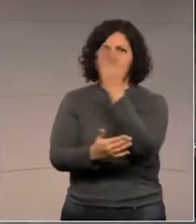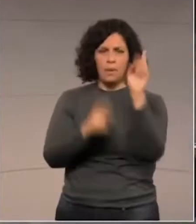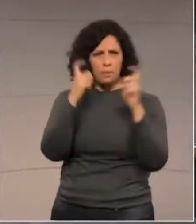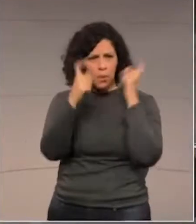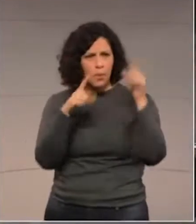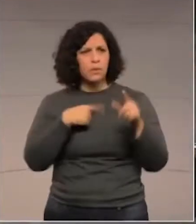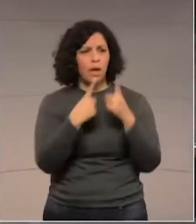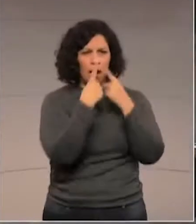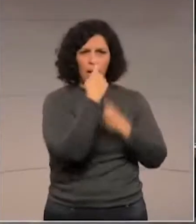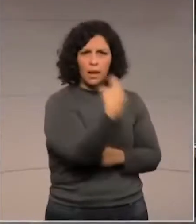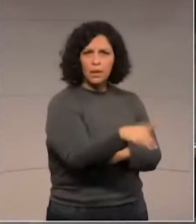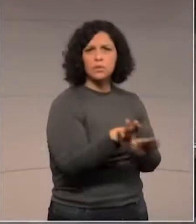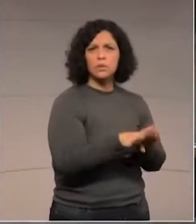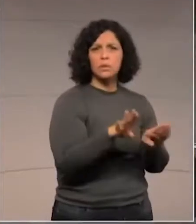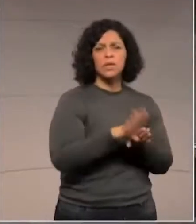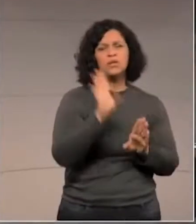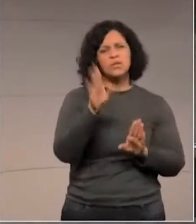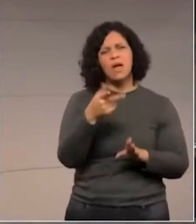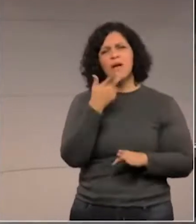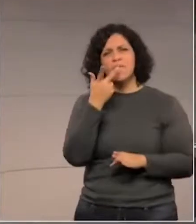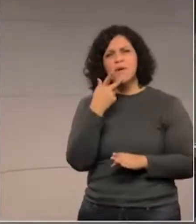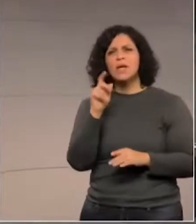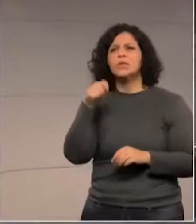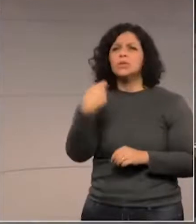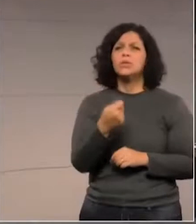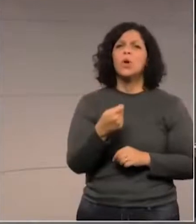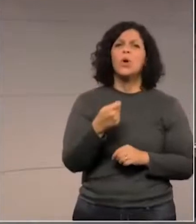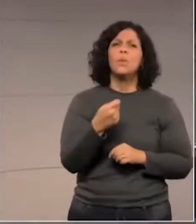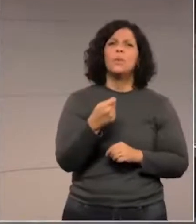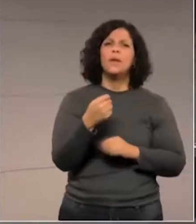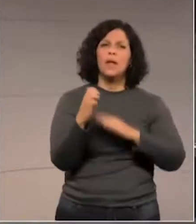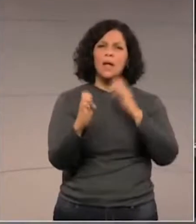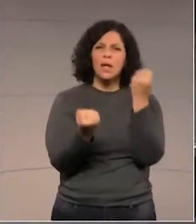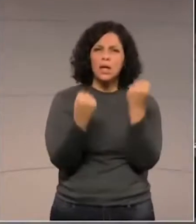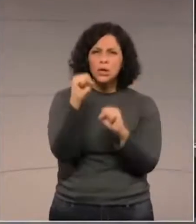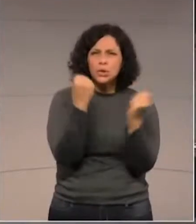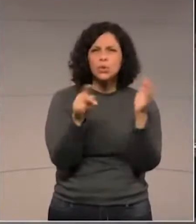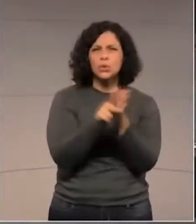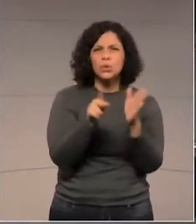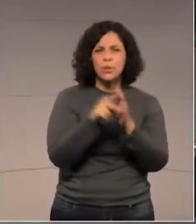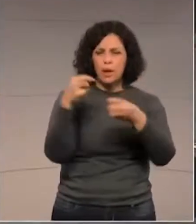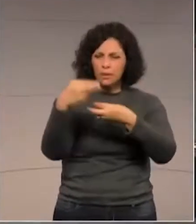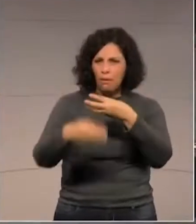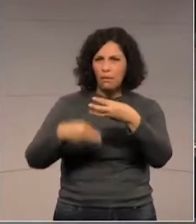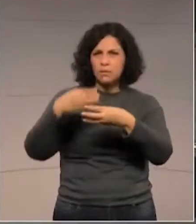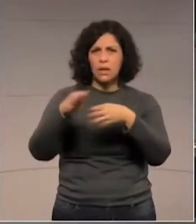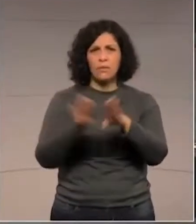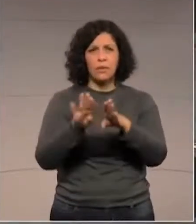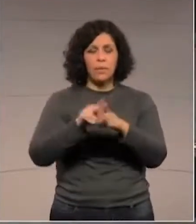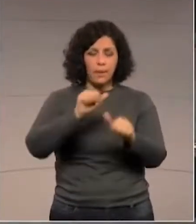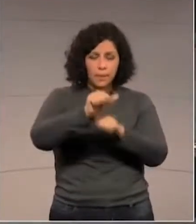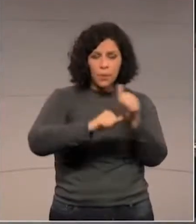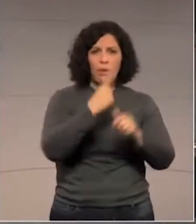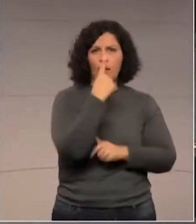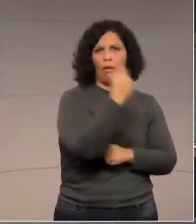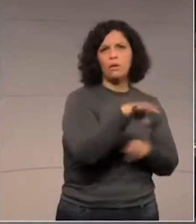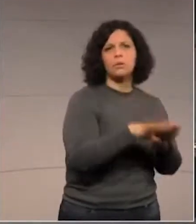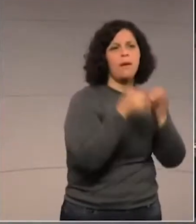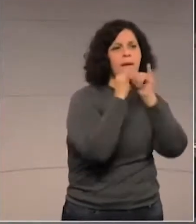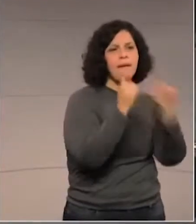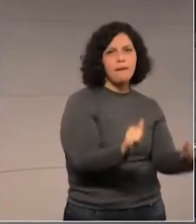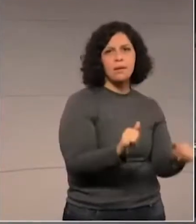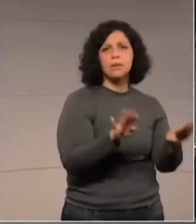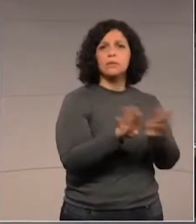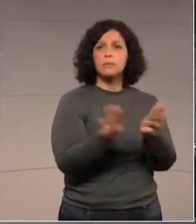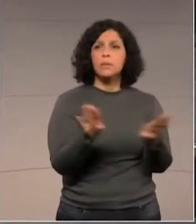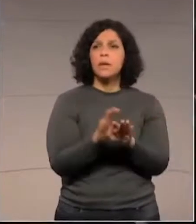têm com o lixo. Já não se falaram tanto em usinas de materiais recicláveis. Já se falaram em usinas de transformar o lixo em energia.